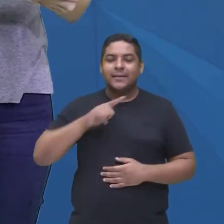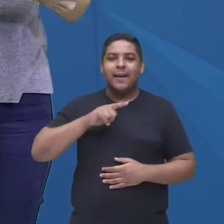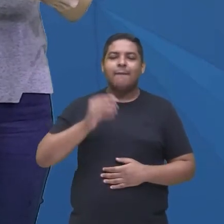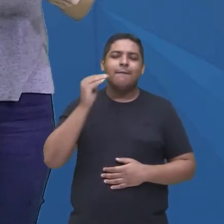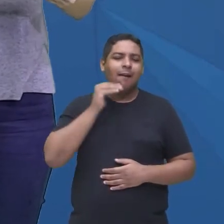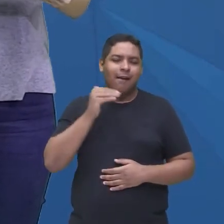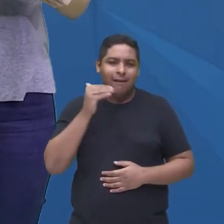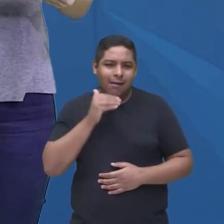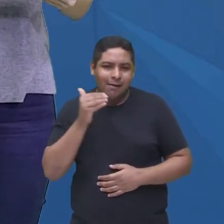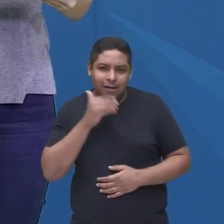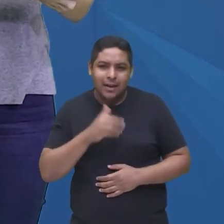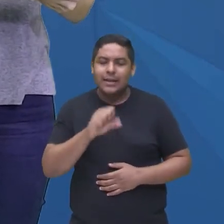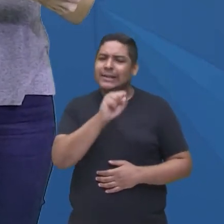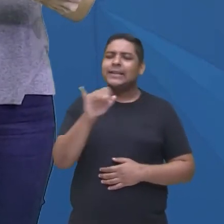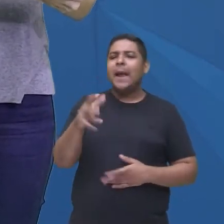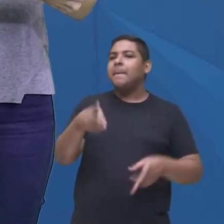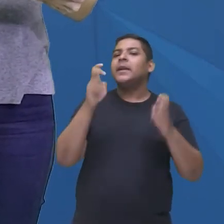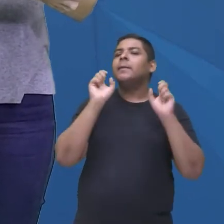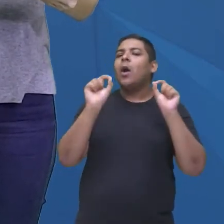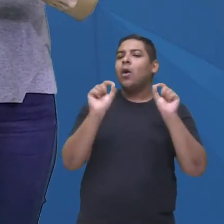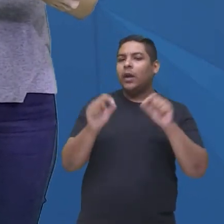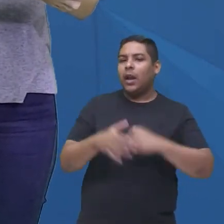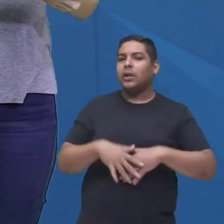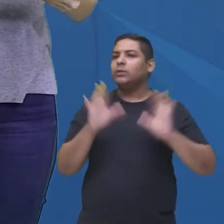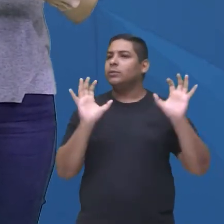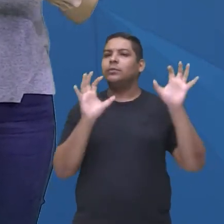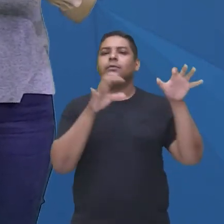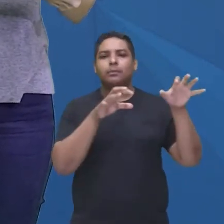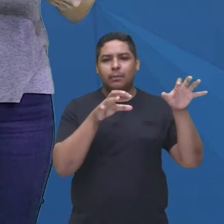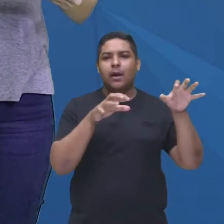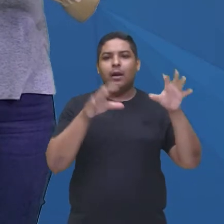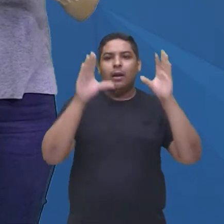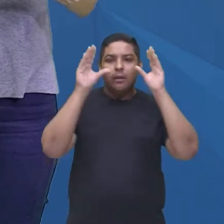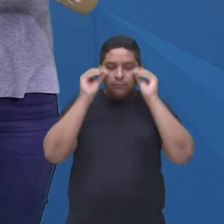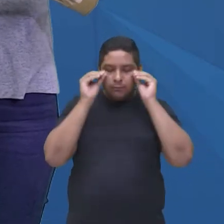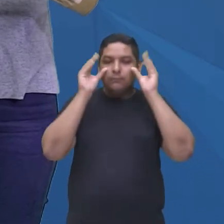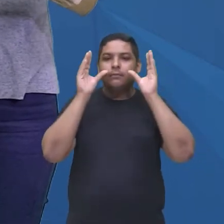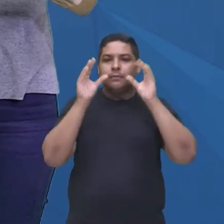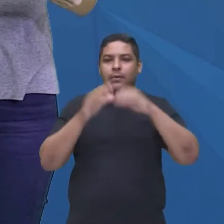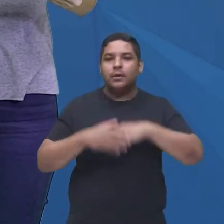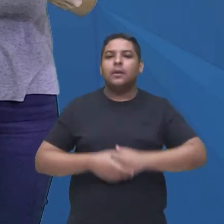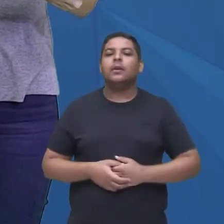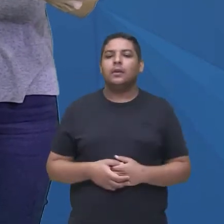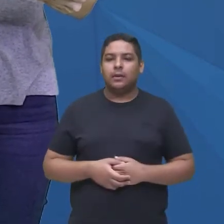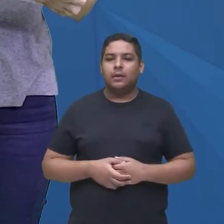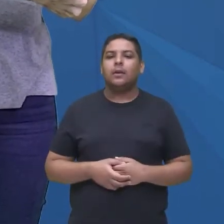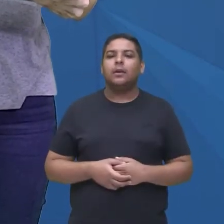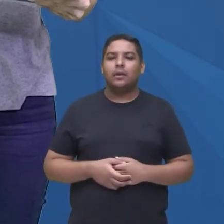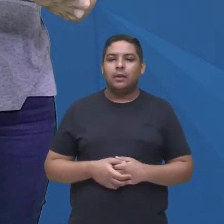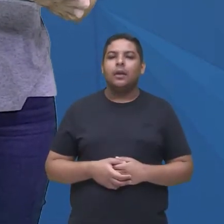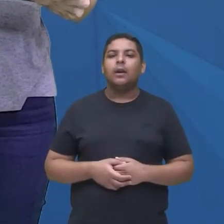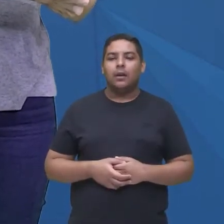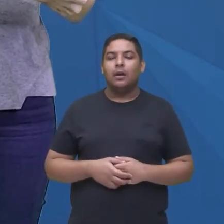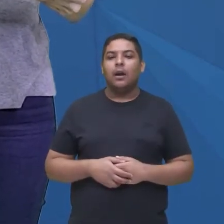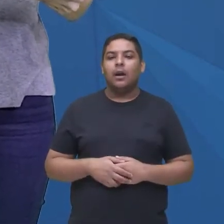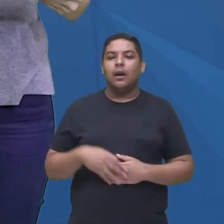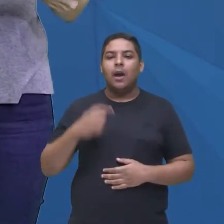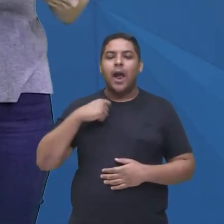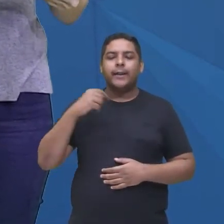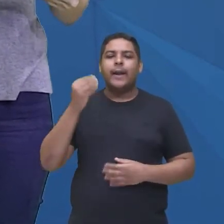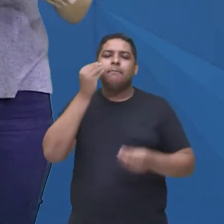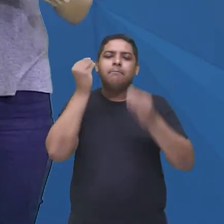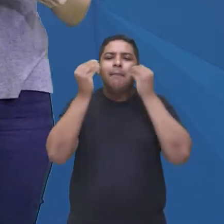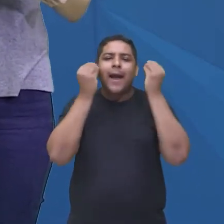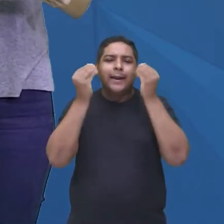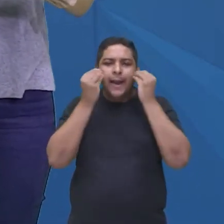se perceberem que algum zumbi ali piscou o olho, normalmente eles fazem até aquelas maquiagens onde o olho fica bem arregalado ali por fora, que é